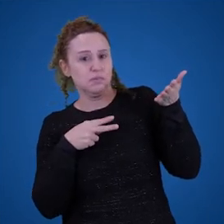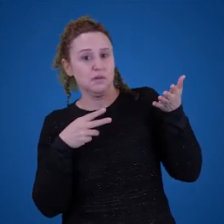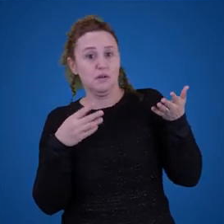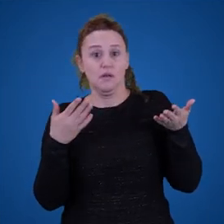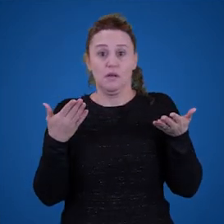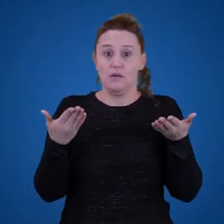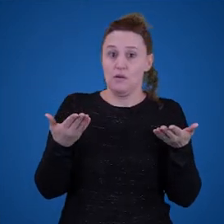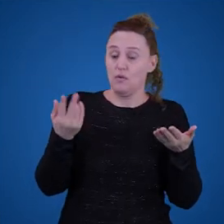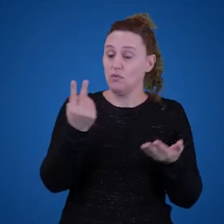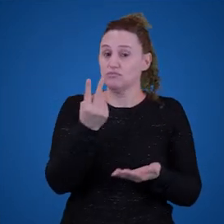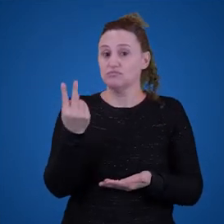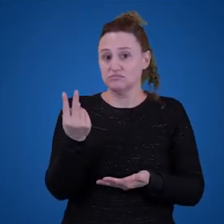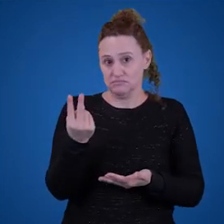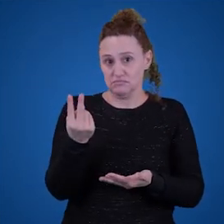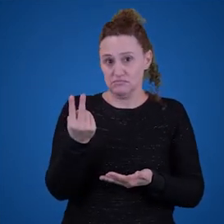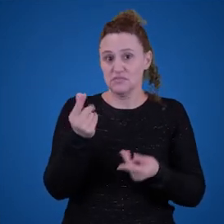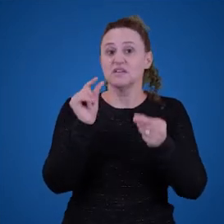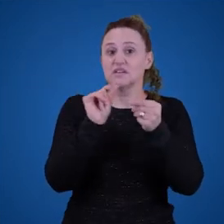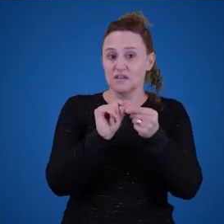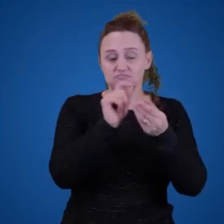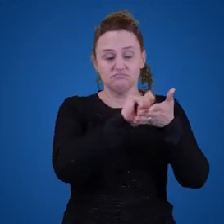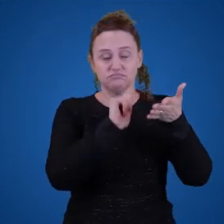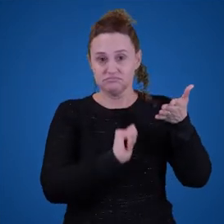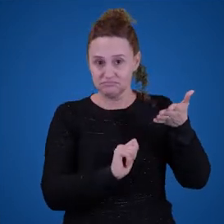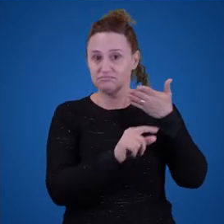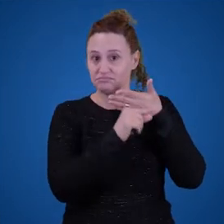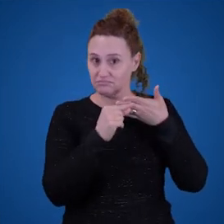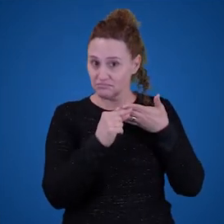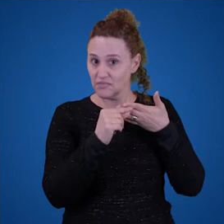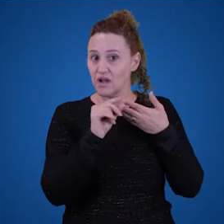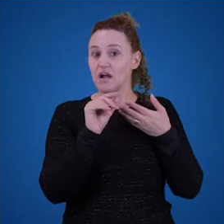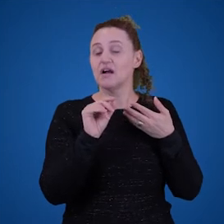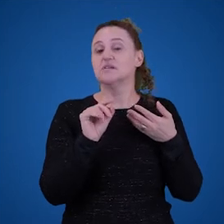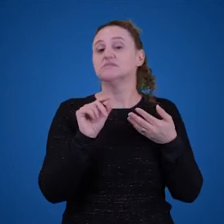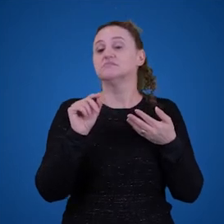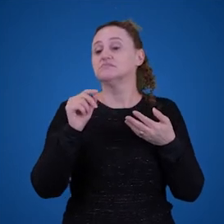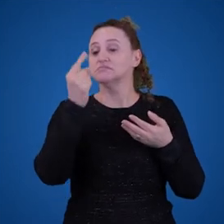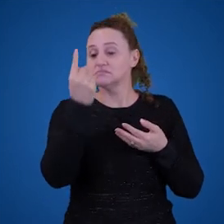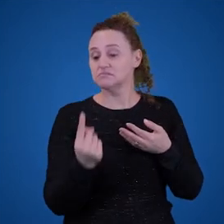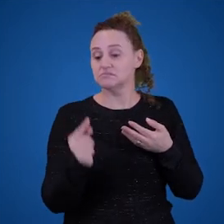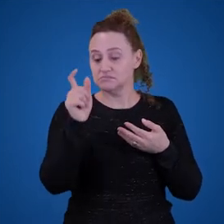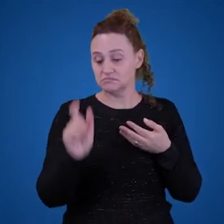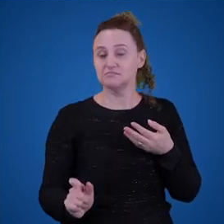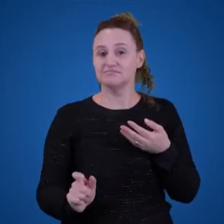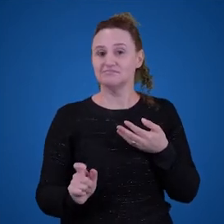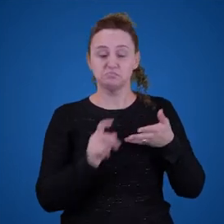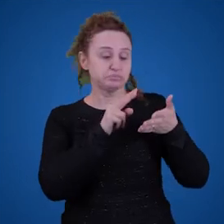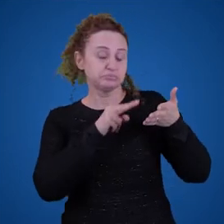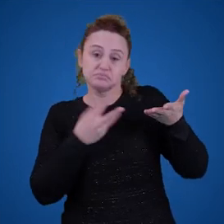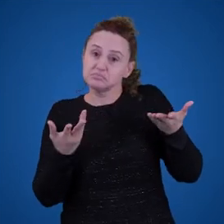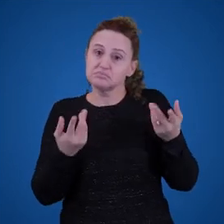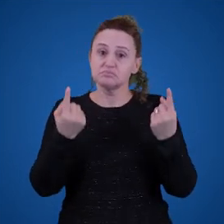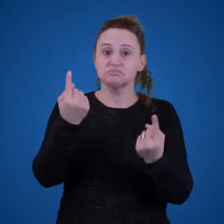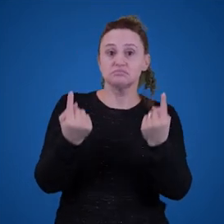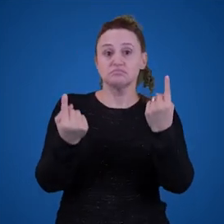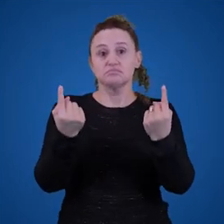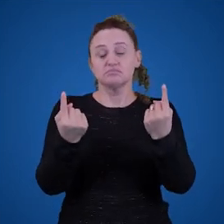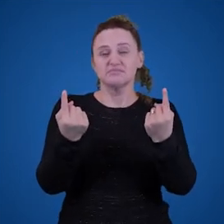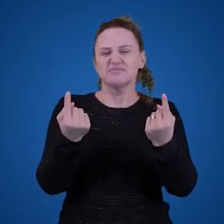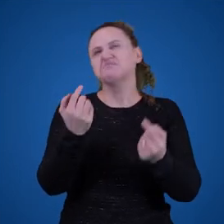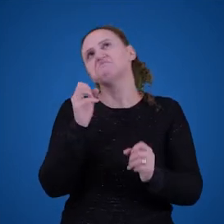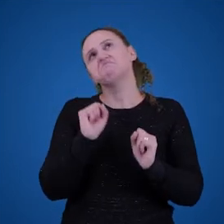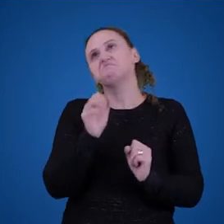Então, o que que dá significado para a linguagem literária, né? Porque a gente pode estar lá lendo Dom